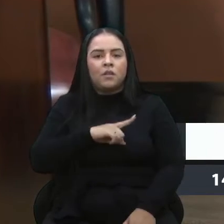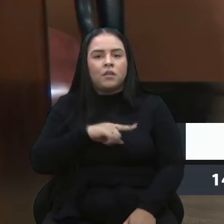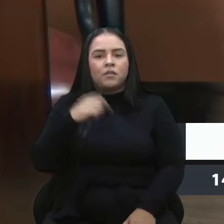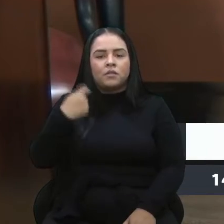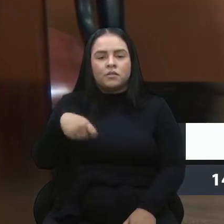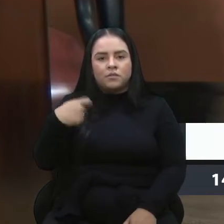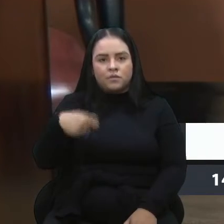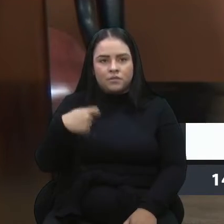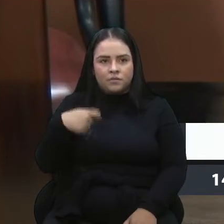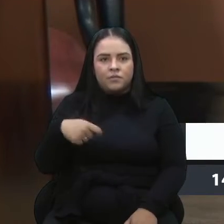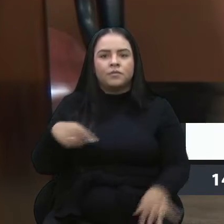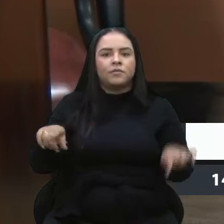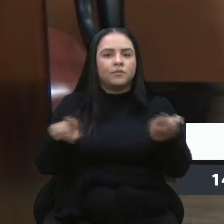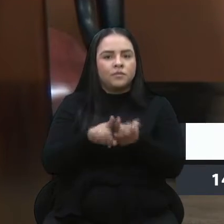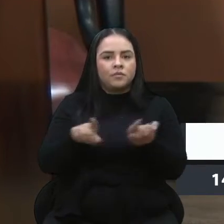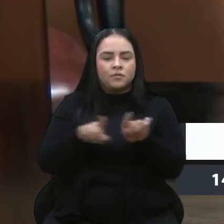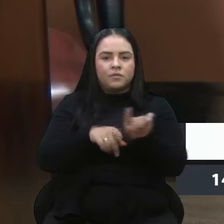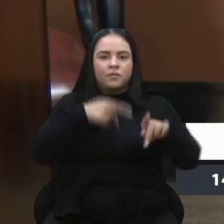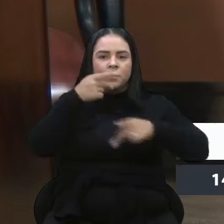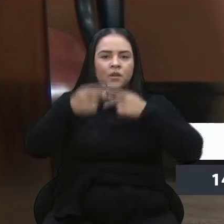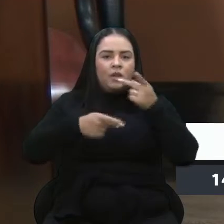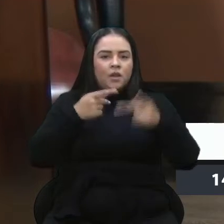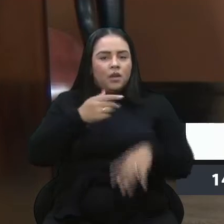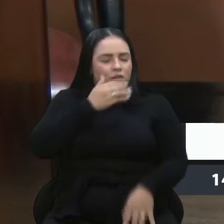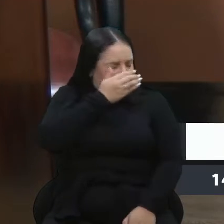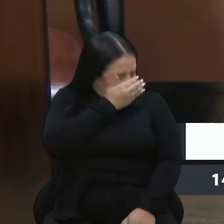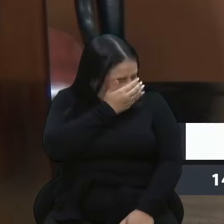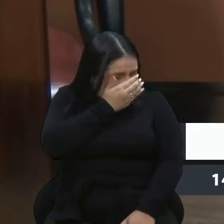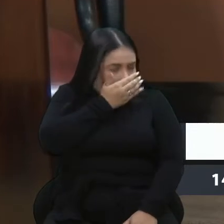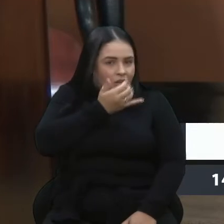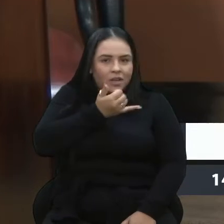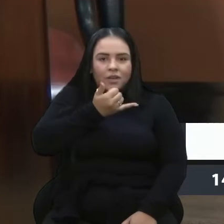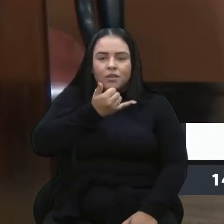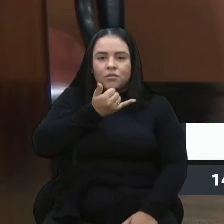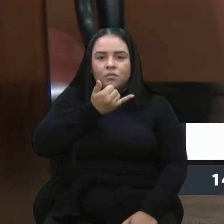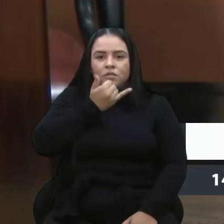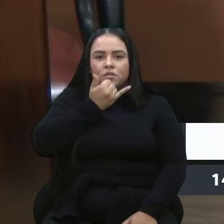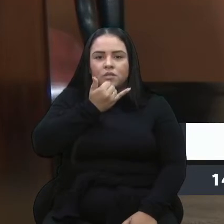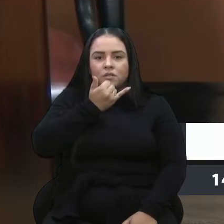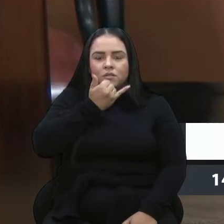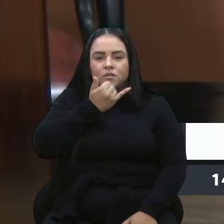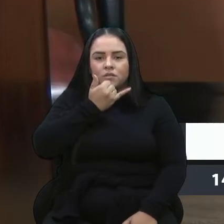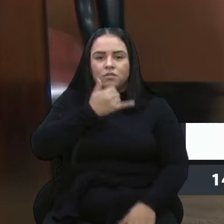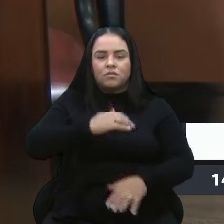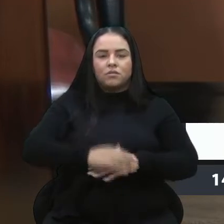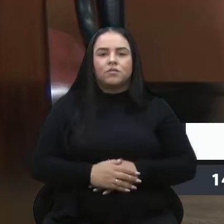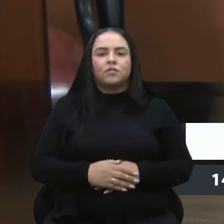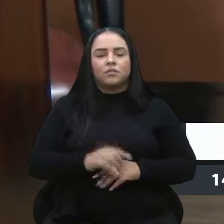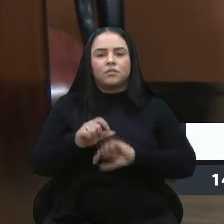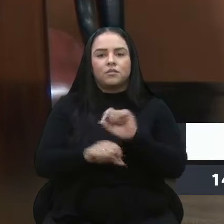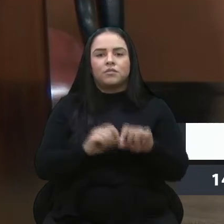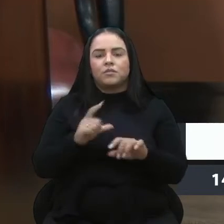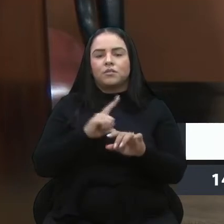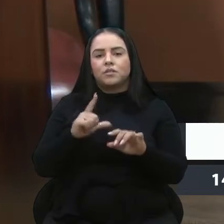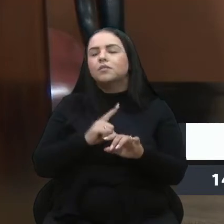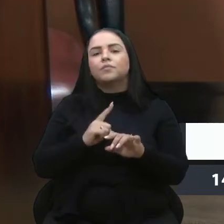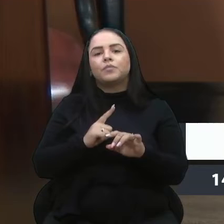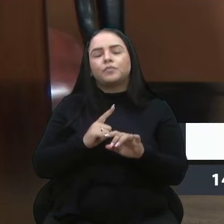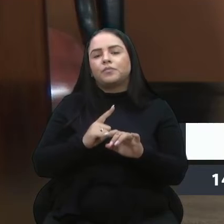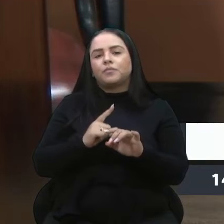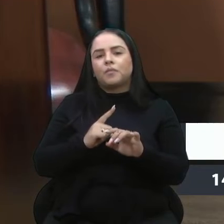oportunamente, nos posicionar no sentido da liberação. Os índices de internação, os índices da